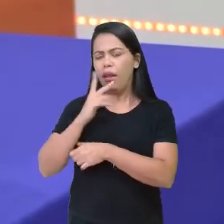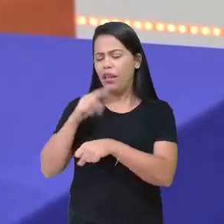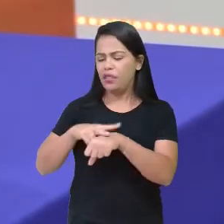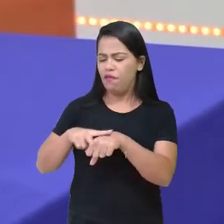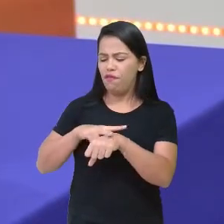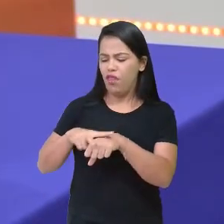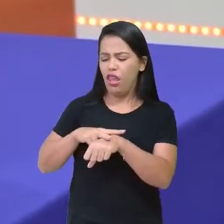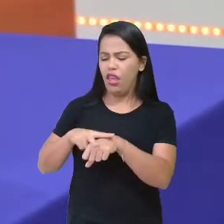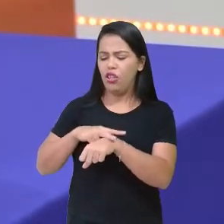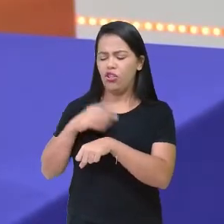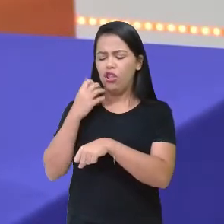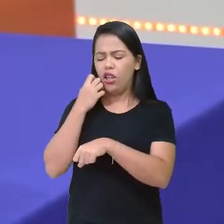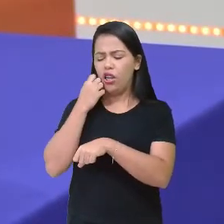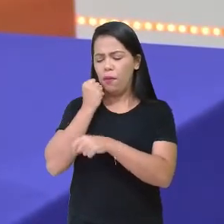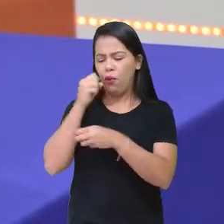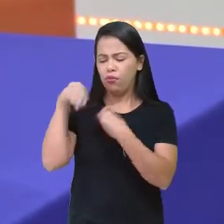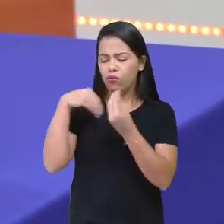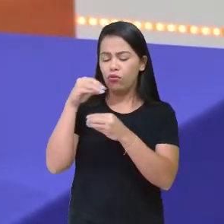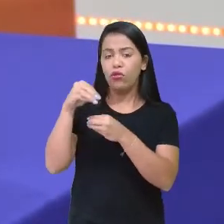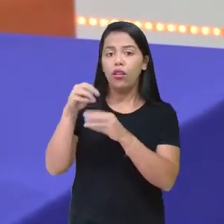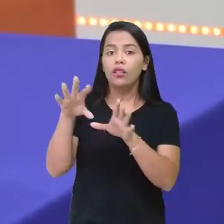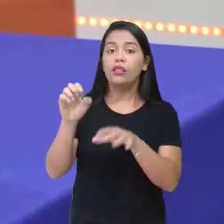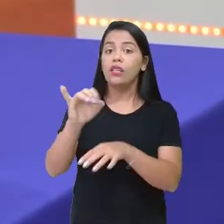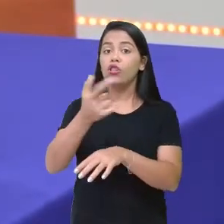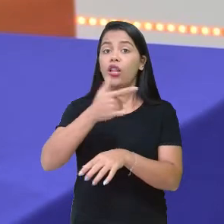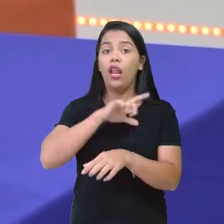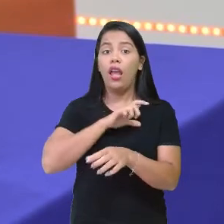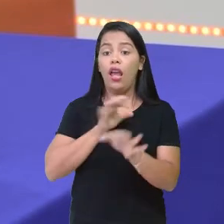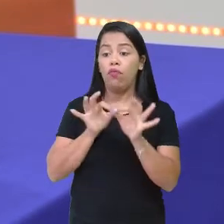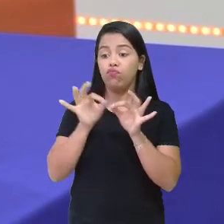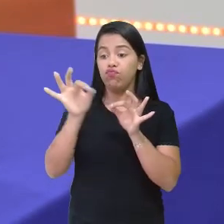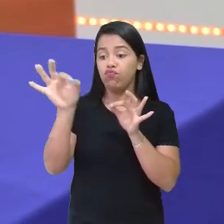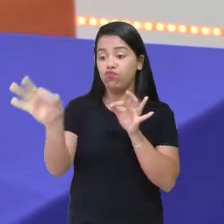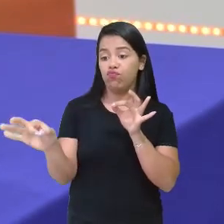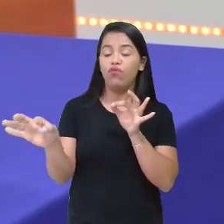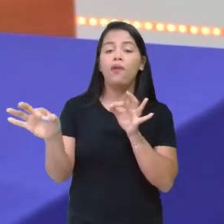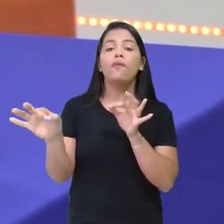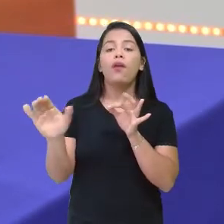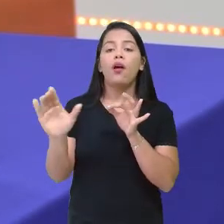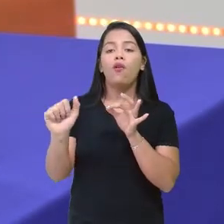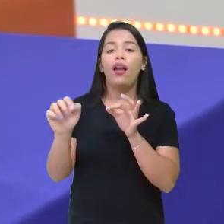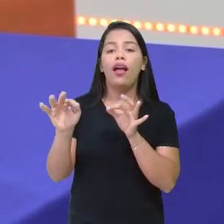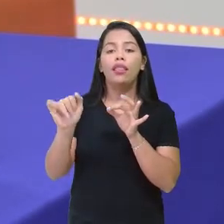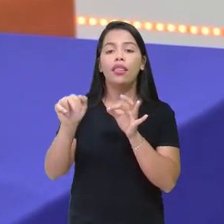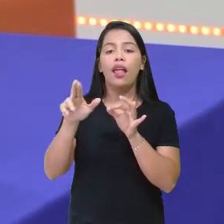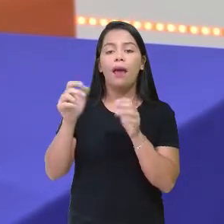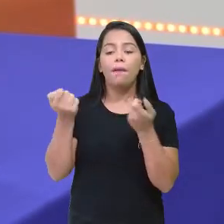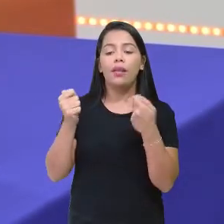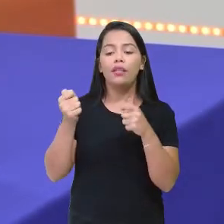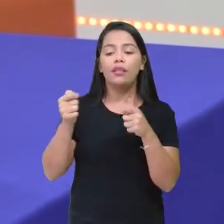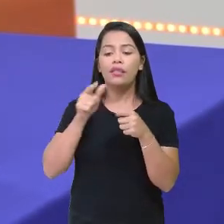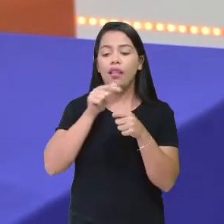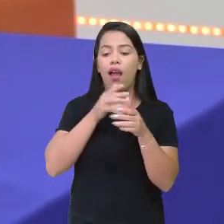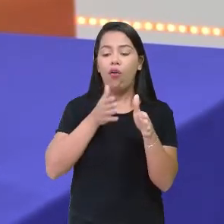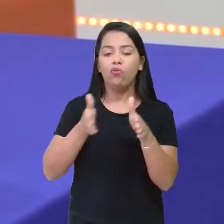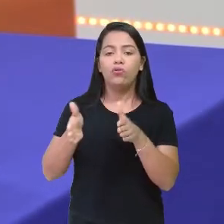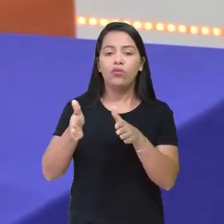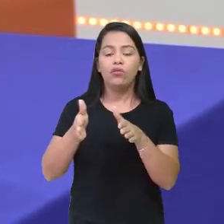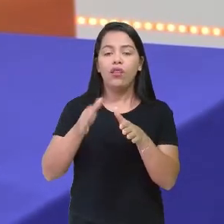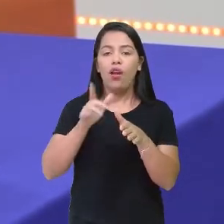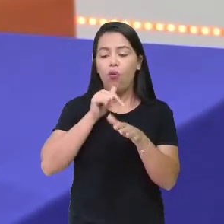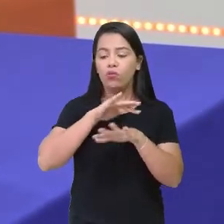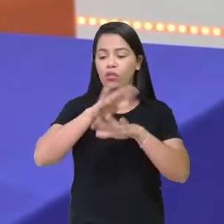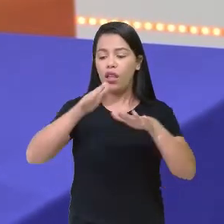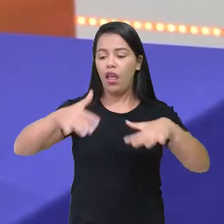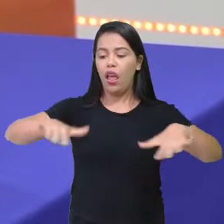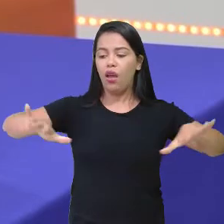Misturado. Aí a gente, se quiser chegar no Catar, a gente vai ter que atravessar o Oceano Atlântico. Aí